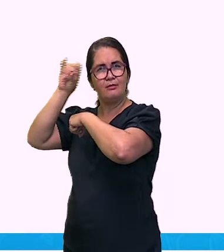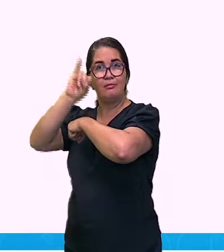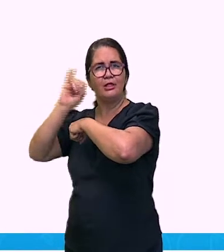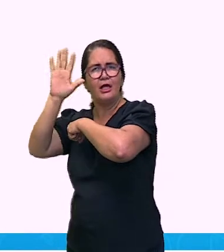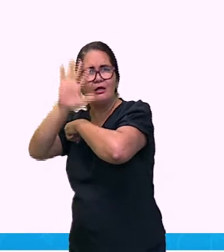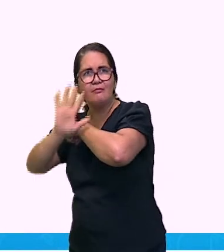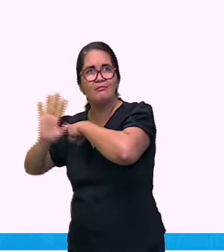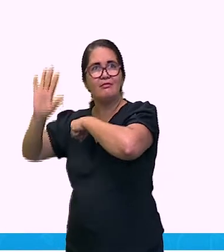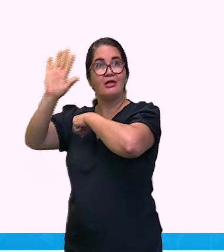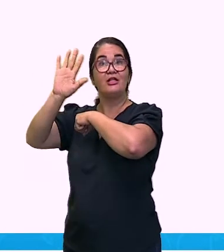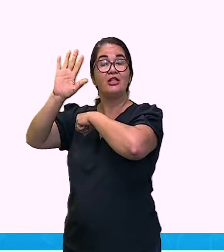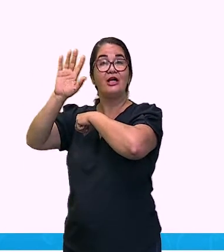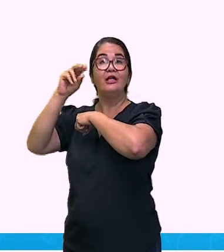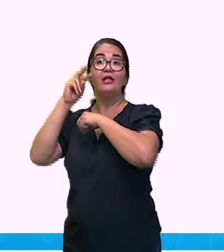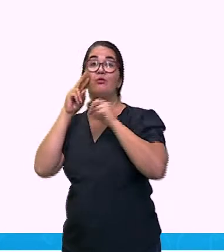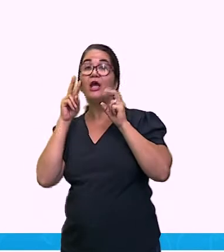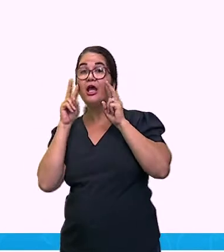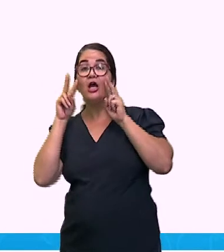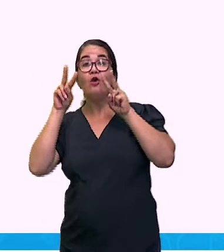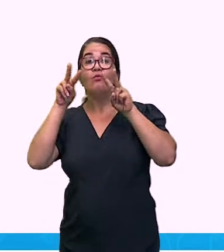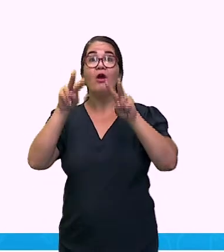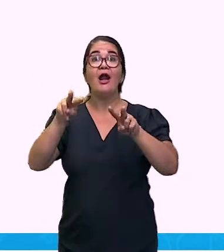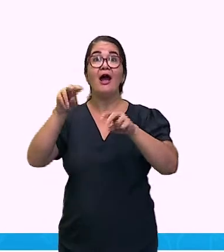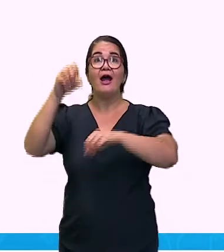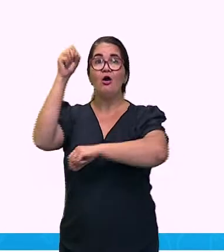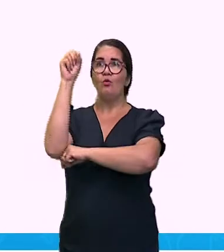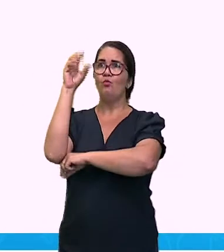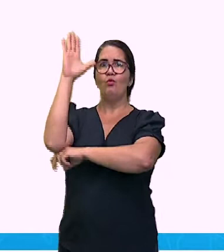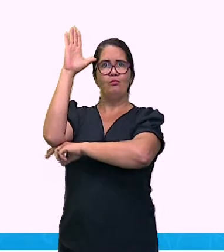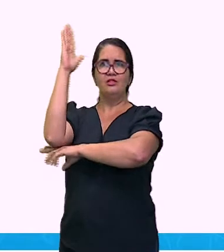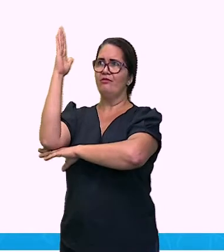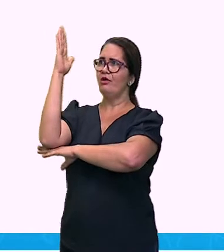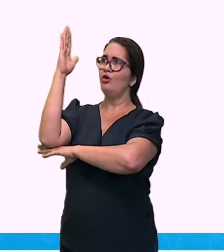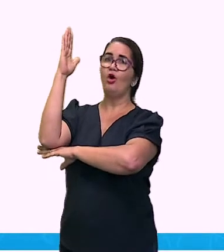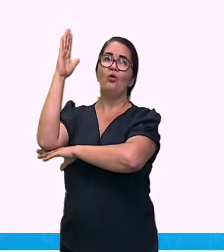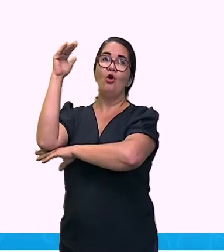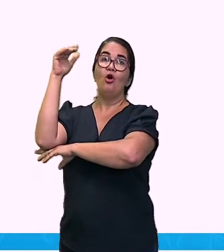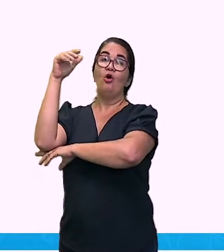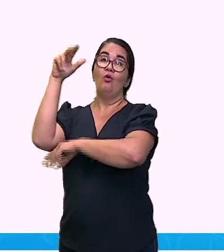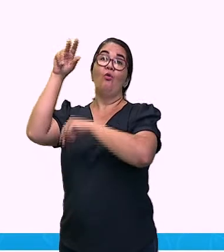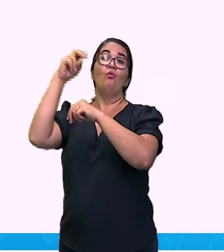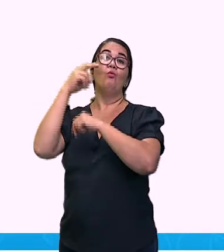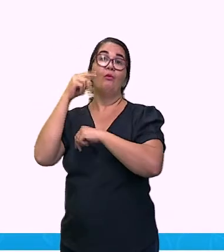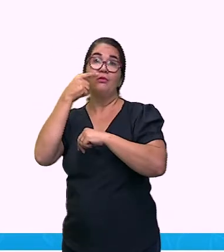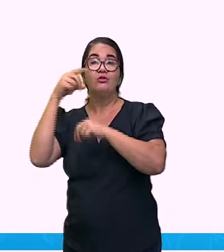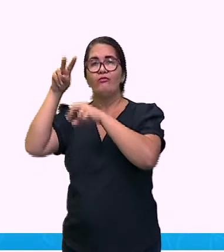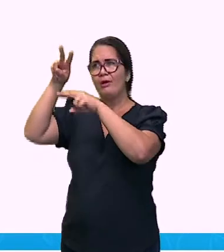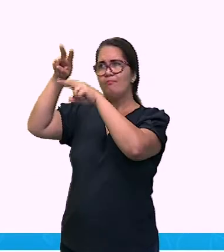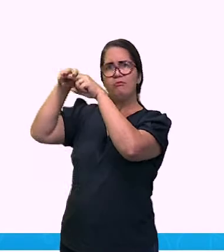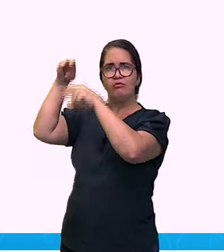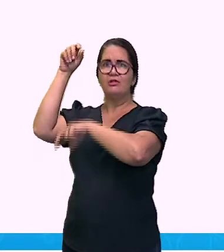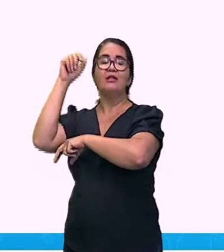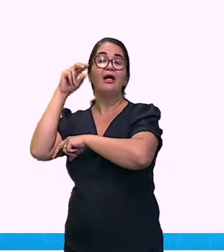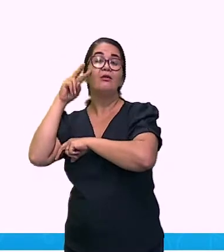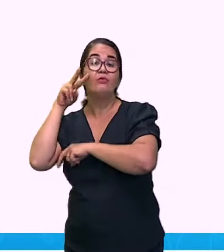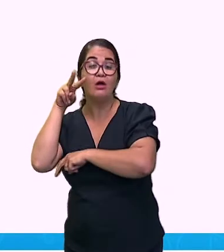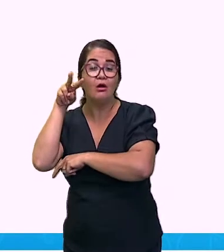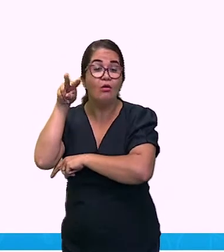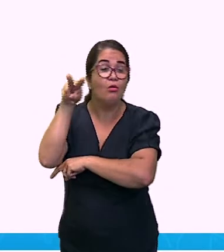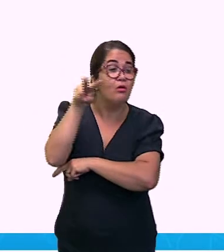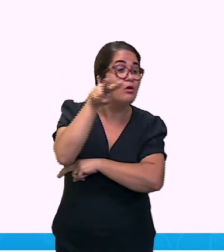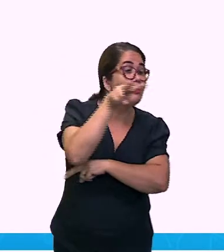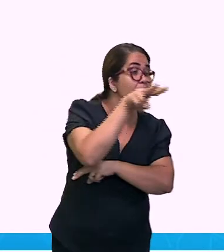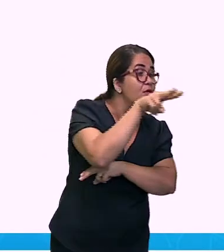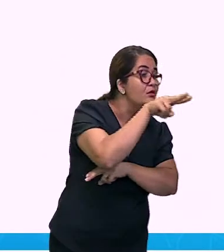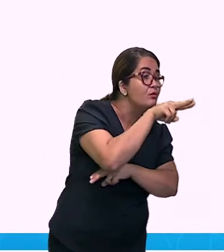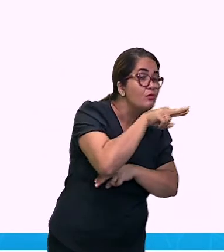observatório. Ali de cima, a gente consegue ver todo o entorno do Parque Estadual.